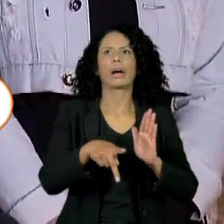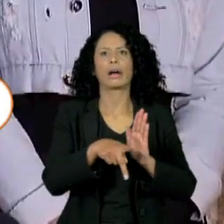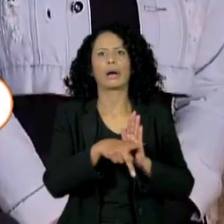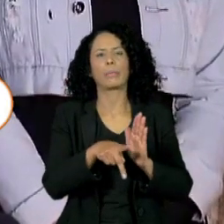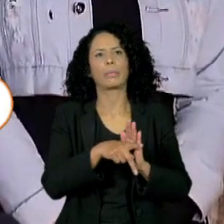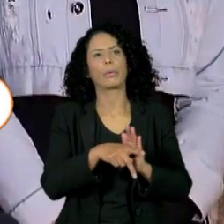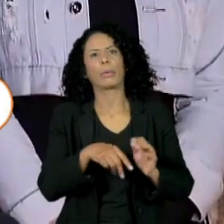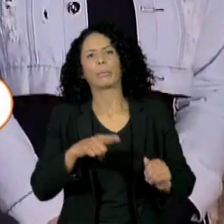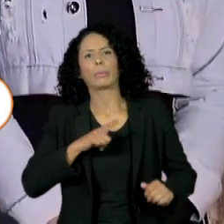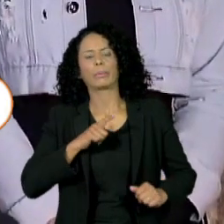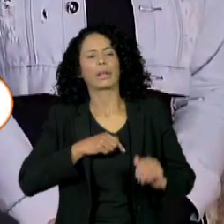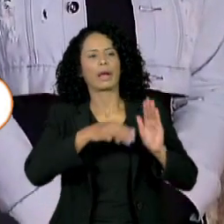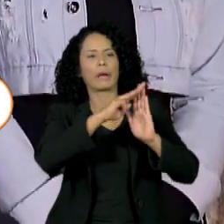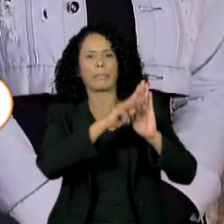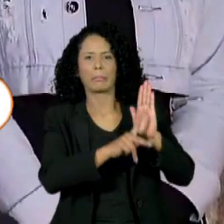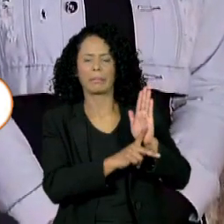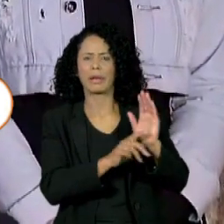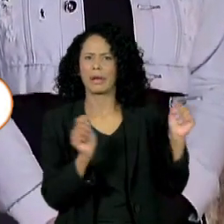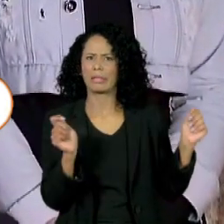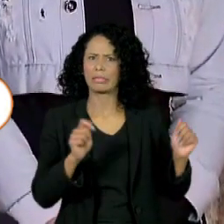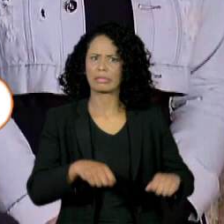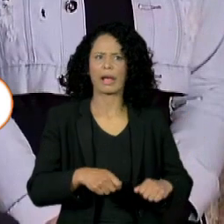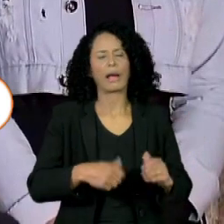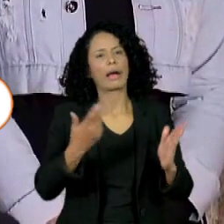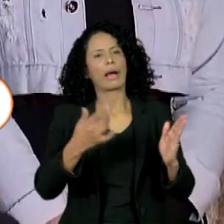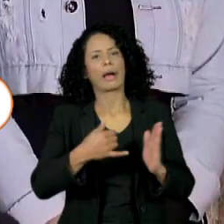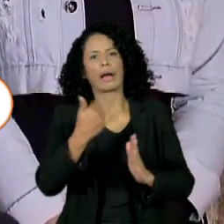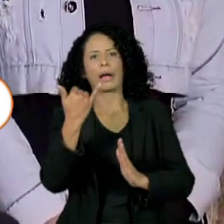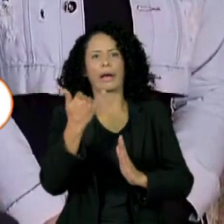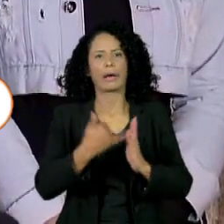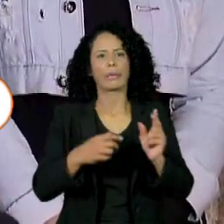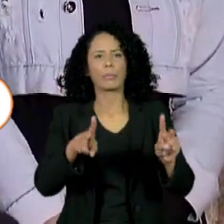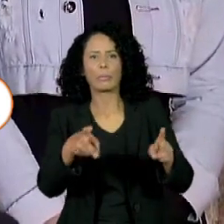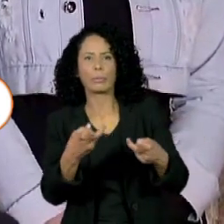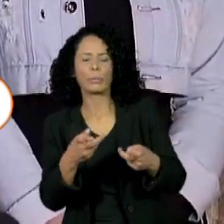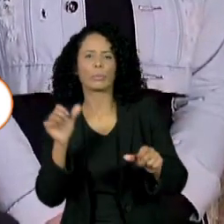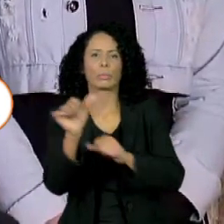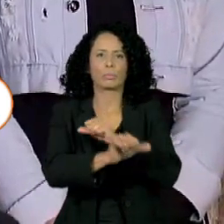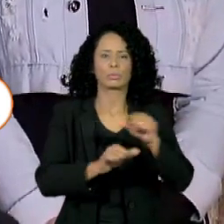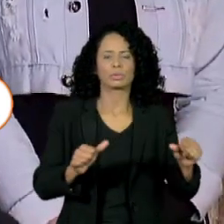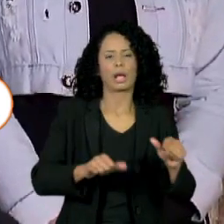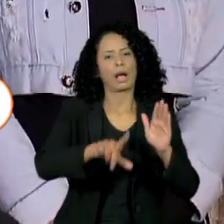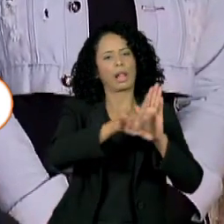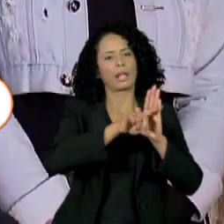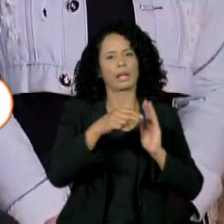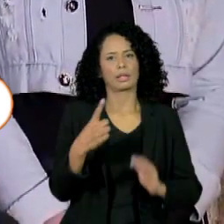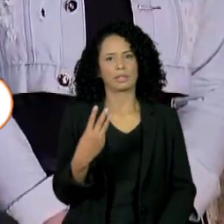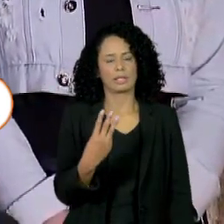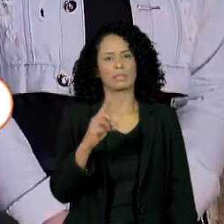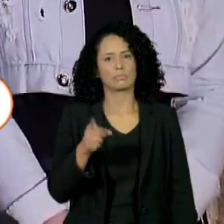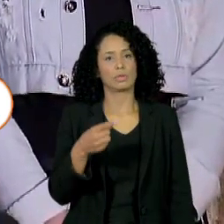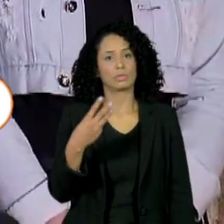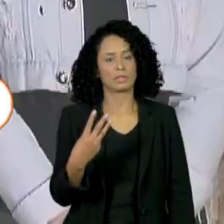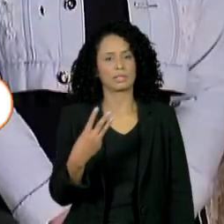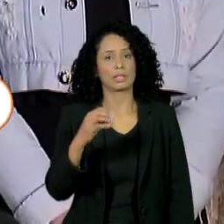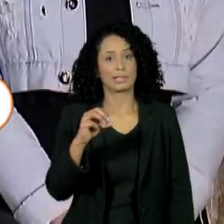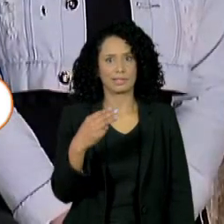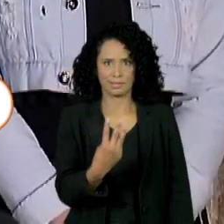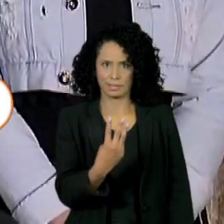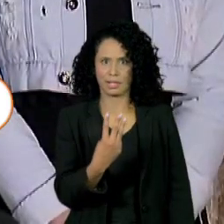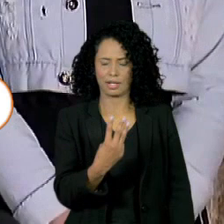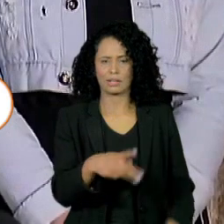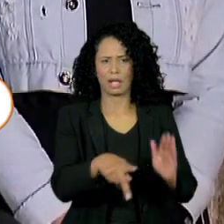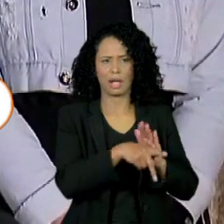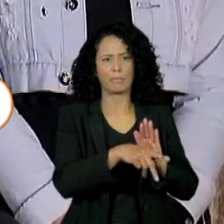medidas provisórias que possam alterar alguns aspectos da lei 13.303 ou lei das estatais. Nós